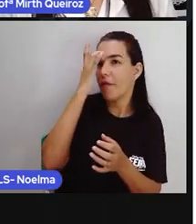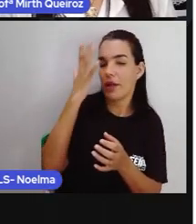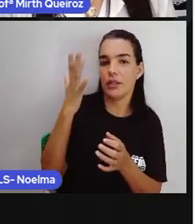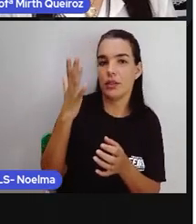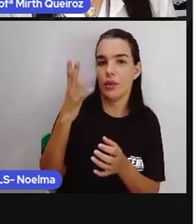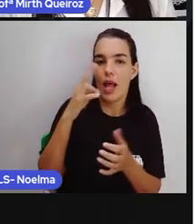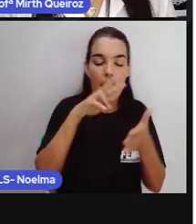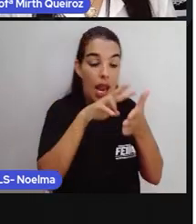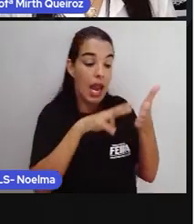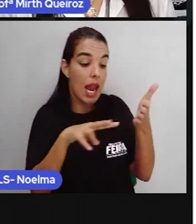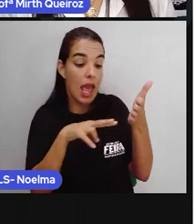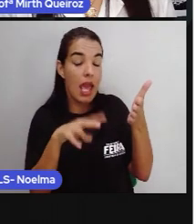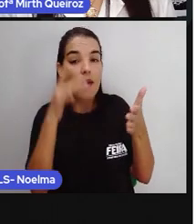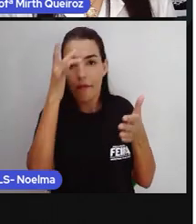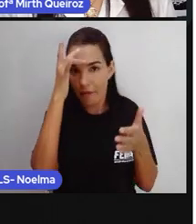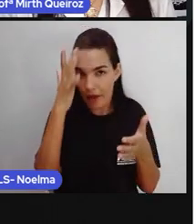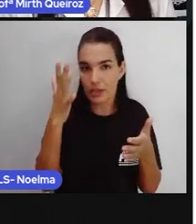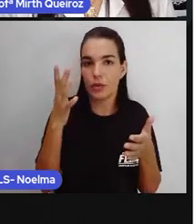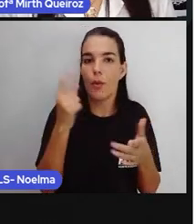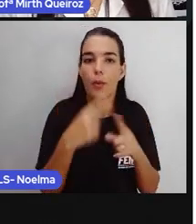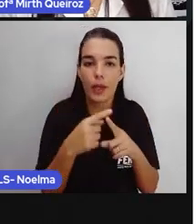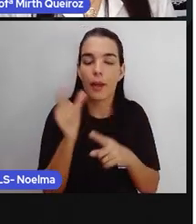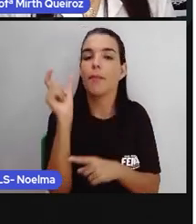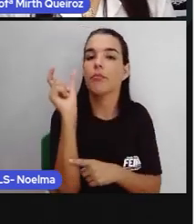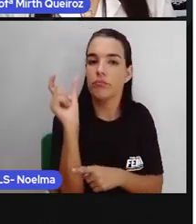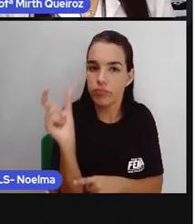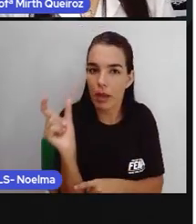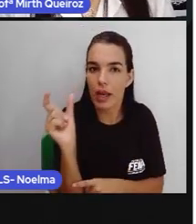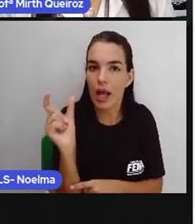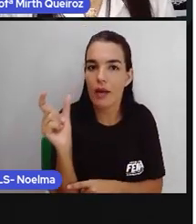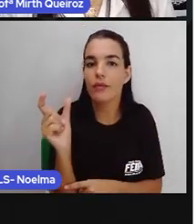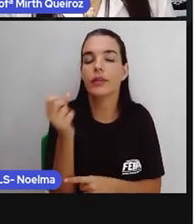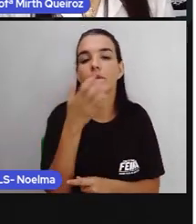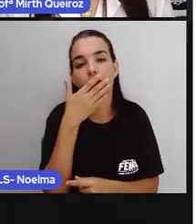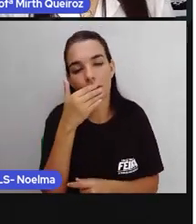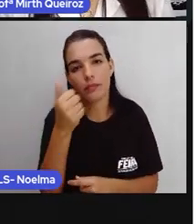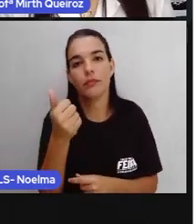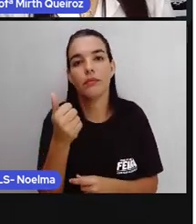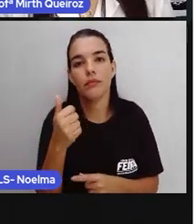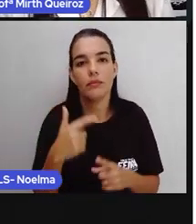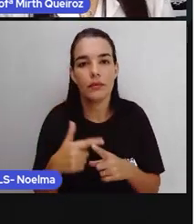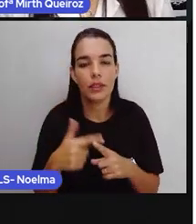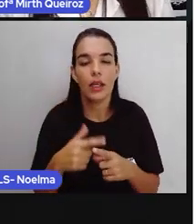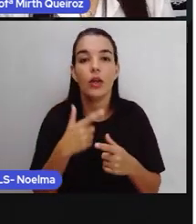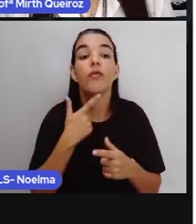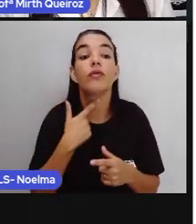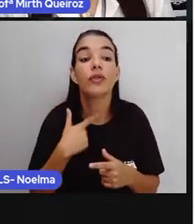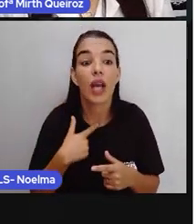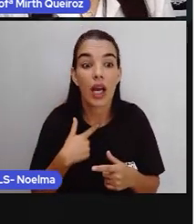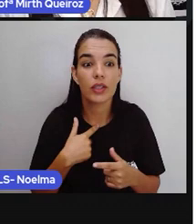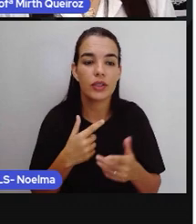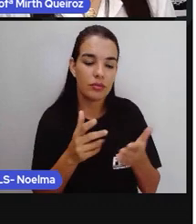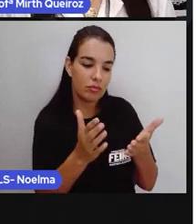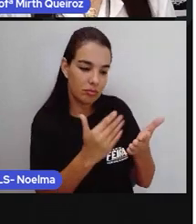Não é igual uma história, que você vai contando uma história para gerar curiosidade, para poder ler mais páginas, páginas, páginas.